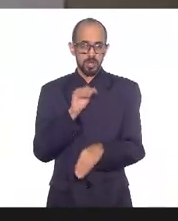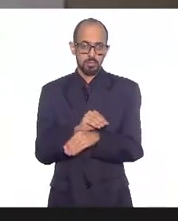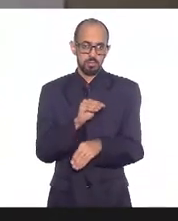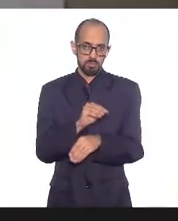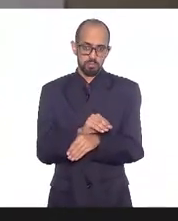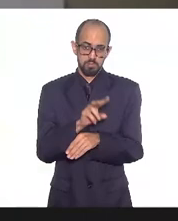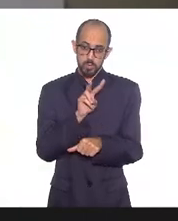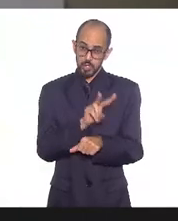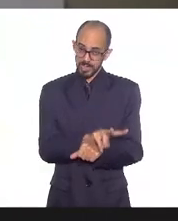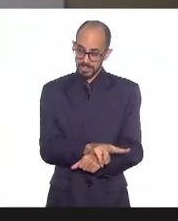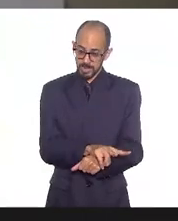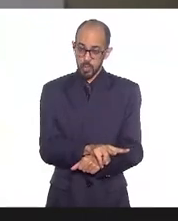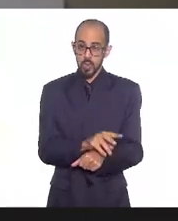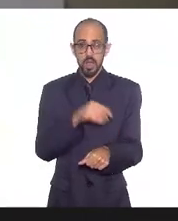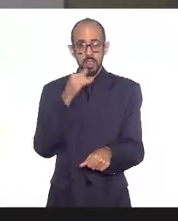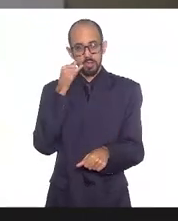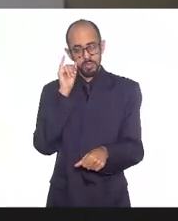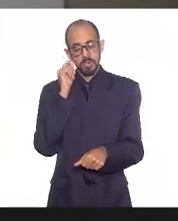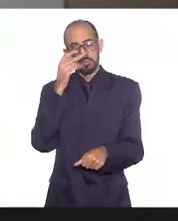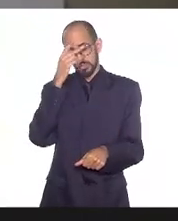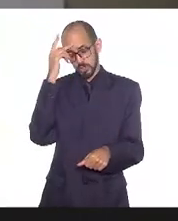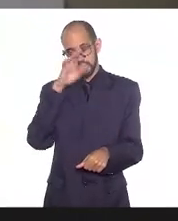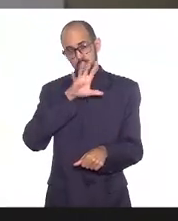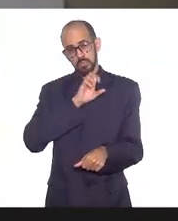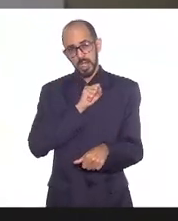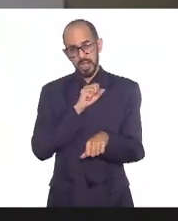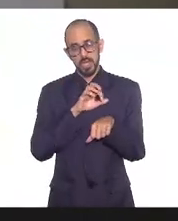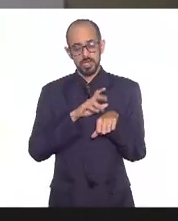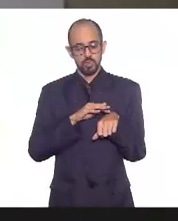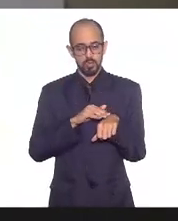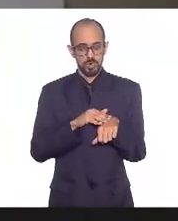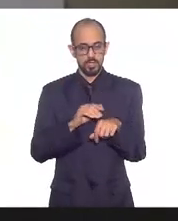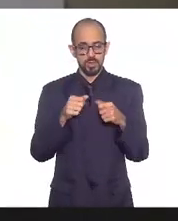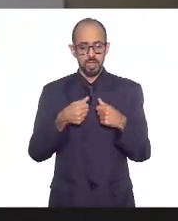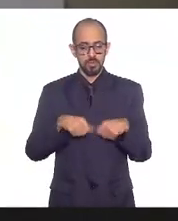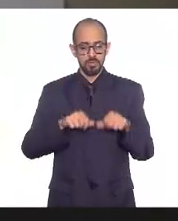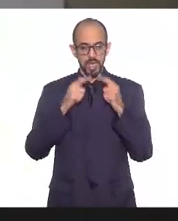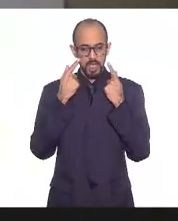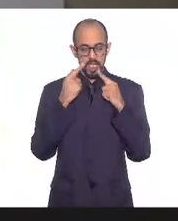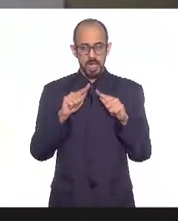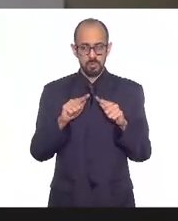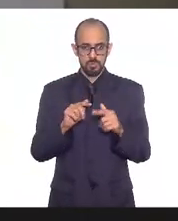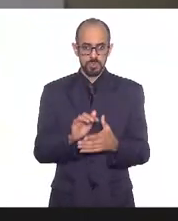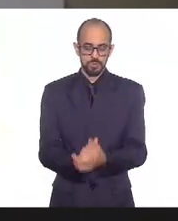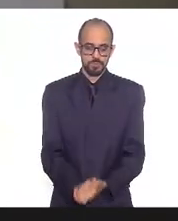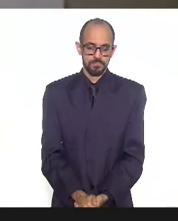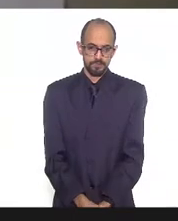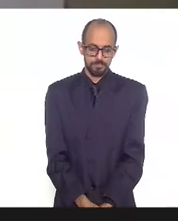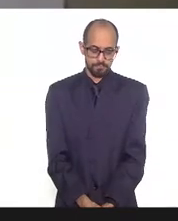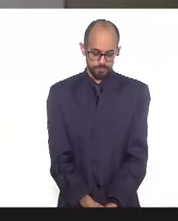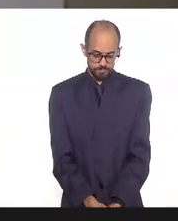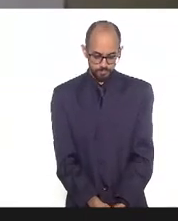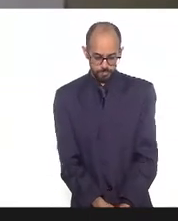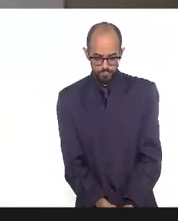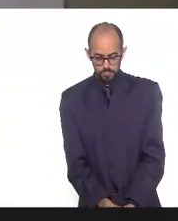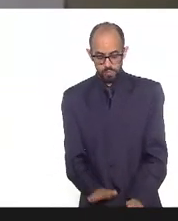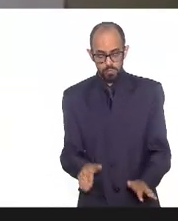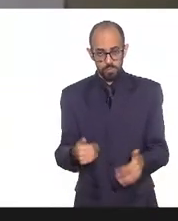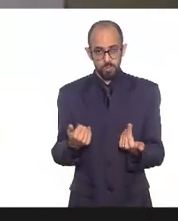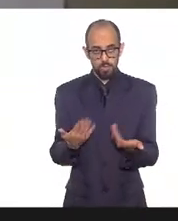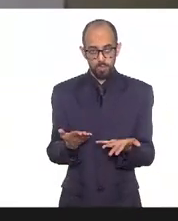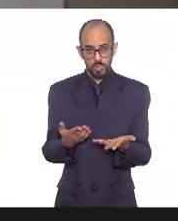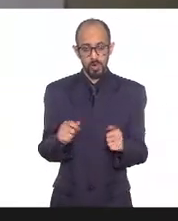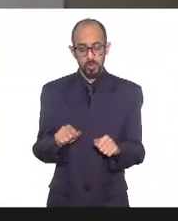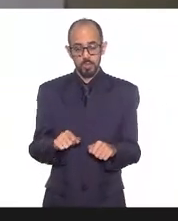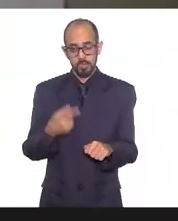evitando que pessoas adoeçam e agravem e até óbitos então um movimento que começou